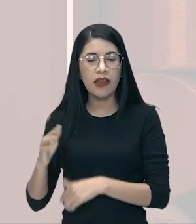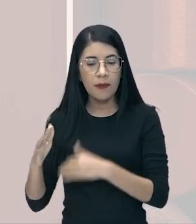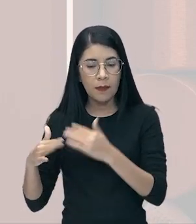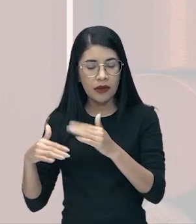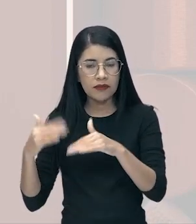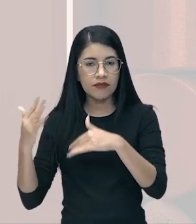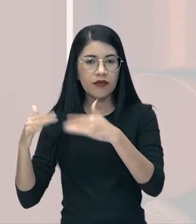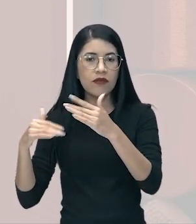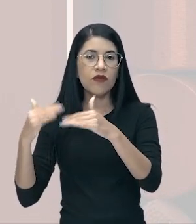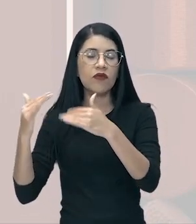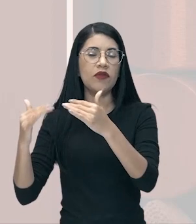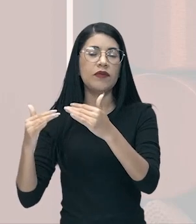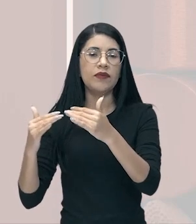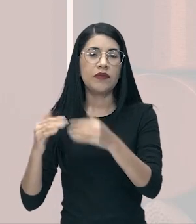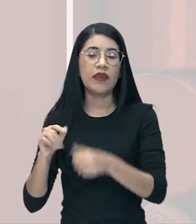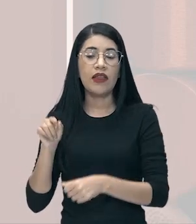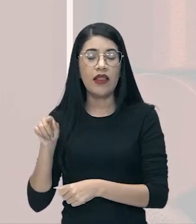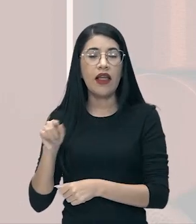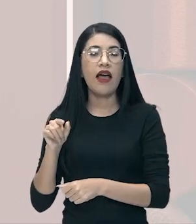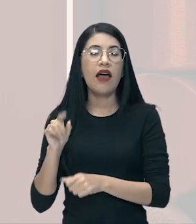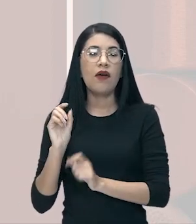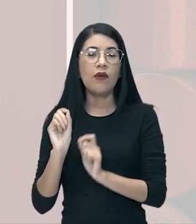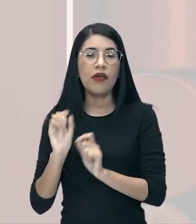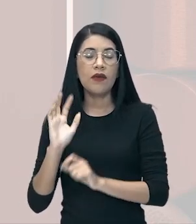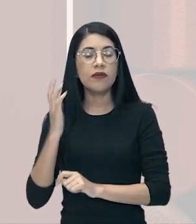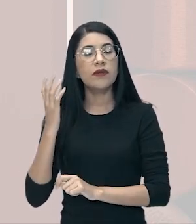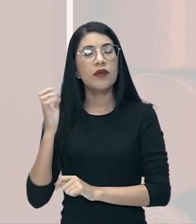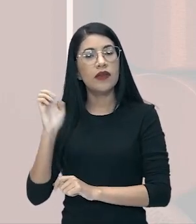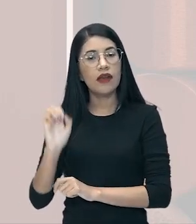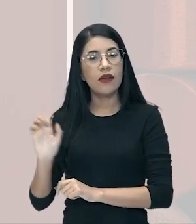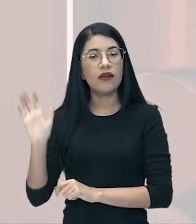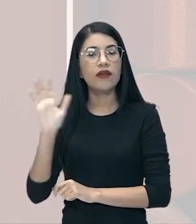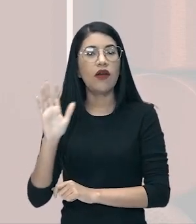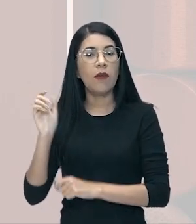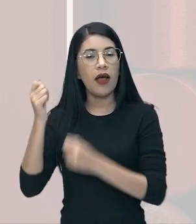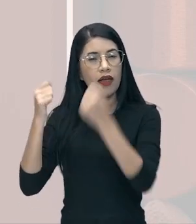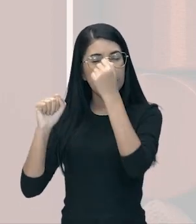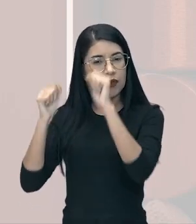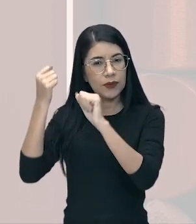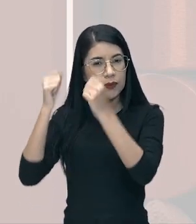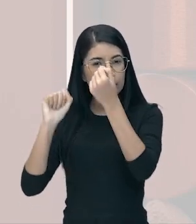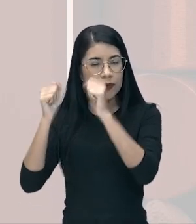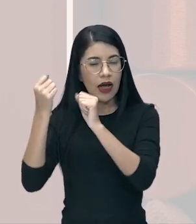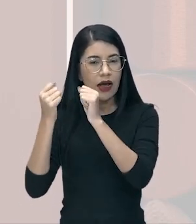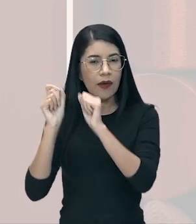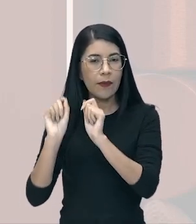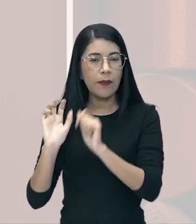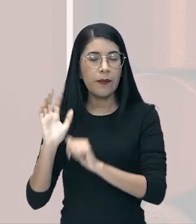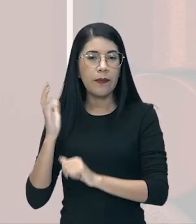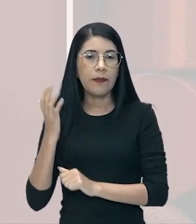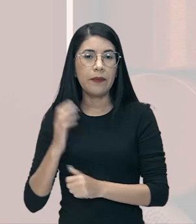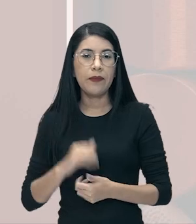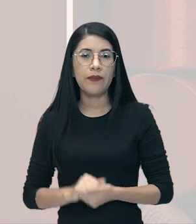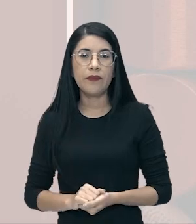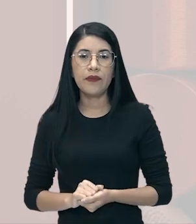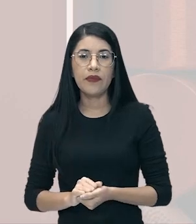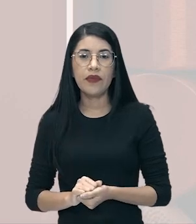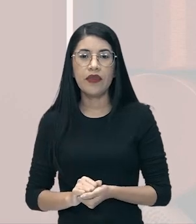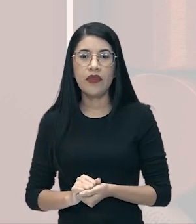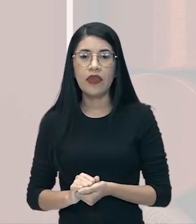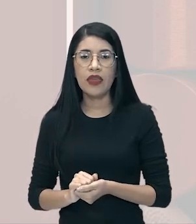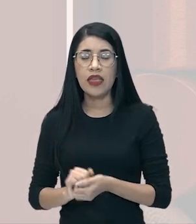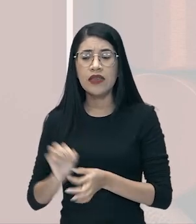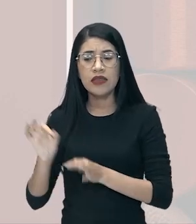passando, a década vai passando, o parque industrial da Europa, os parques industriais da Europa vão se